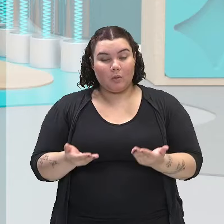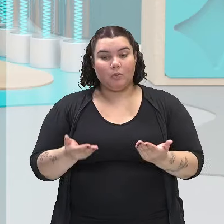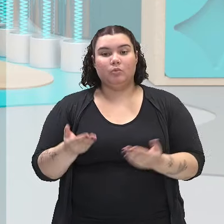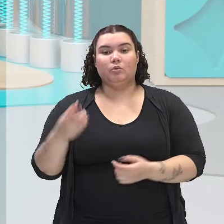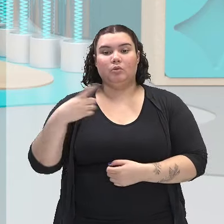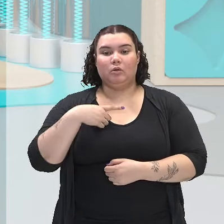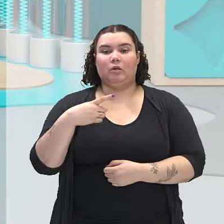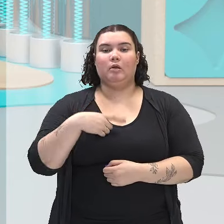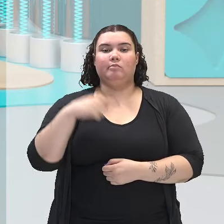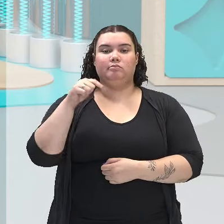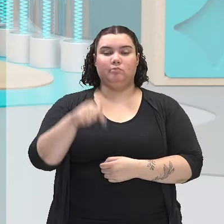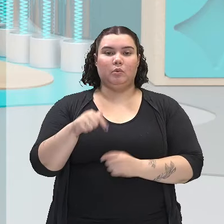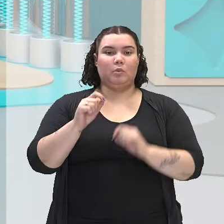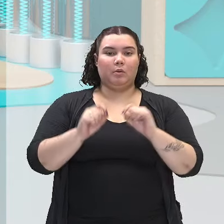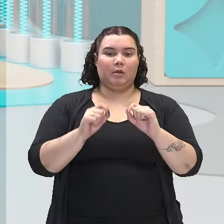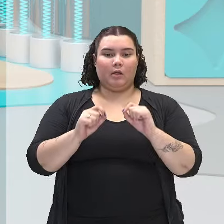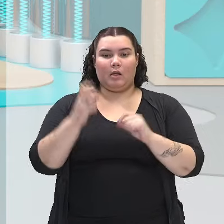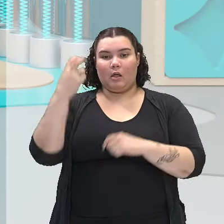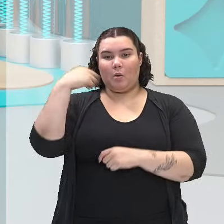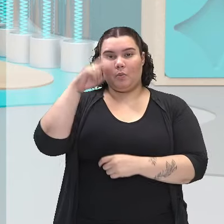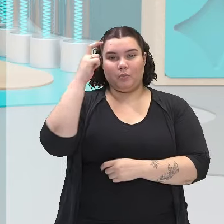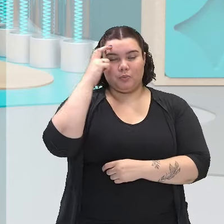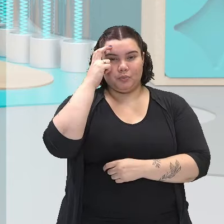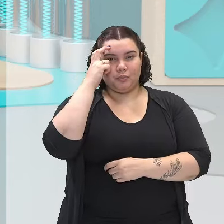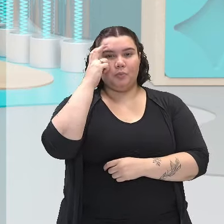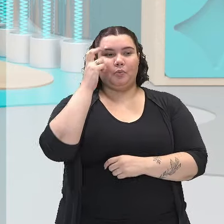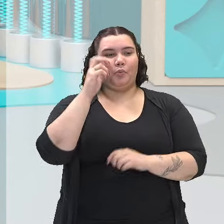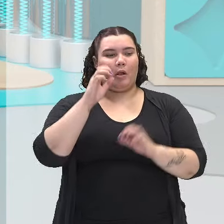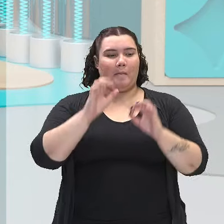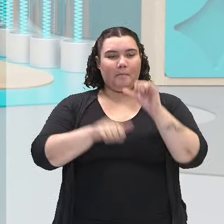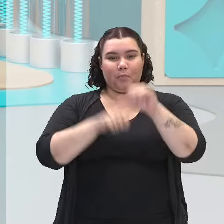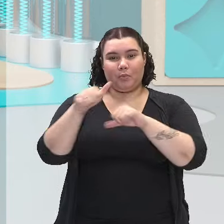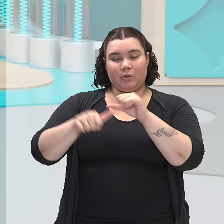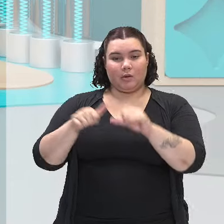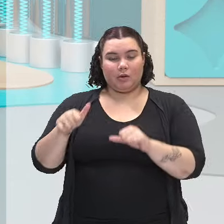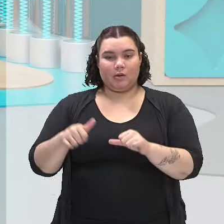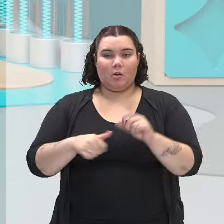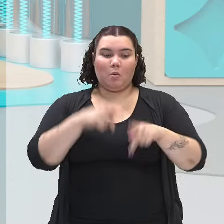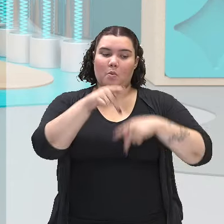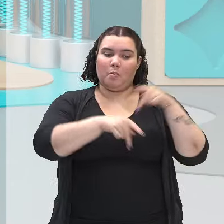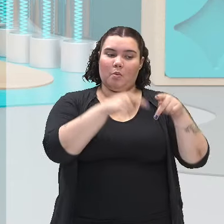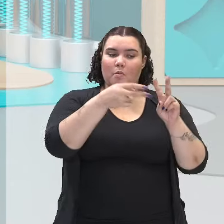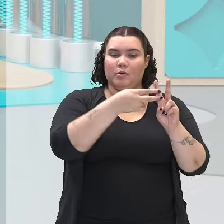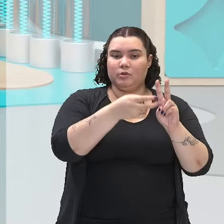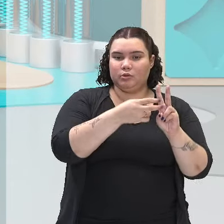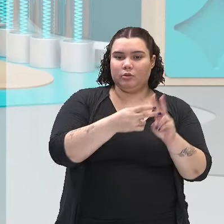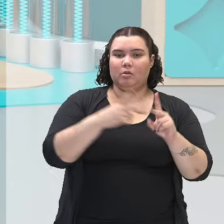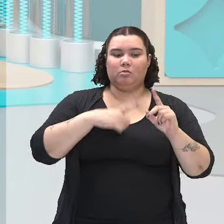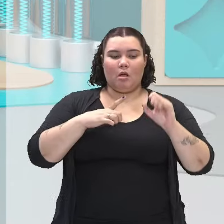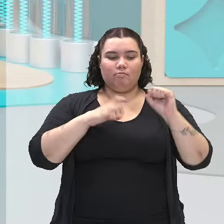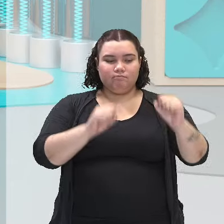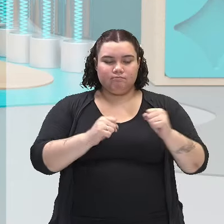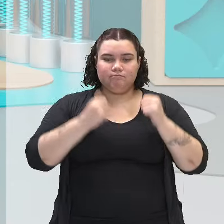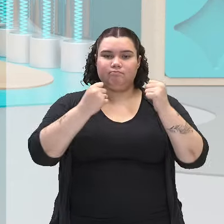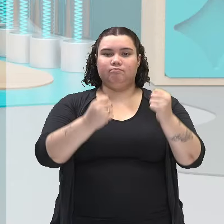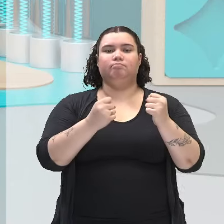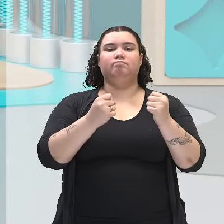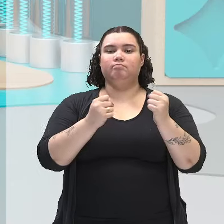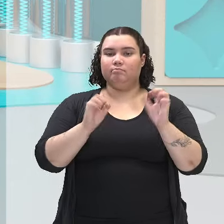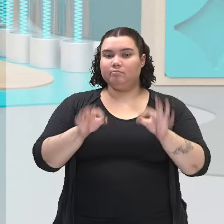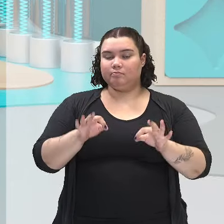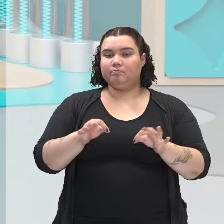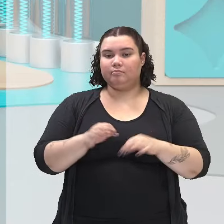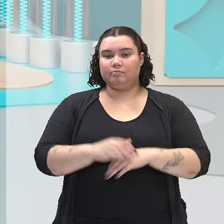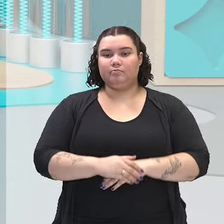essa questão de aculturação, mas o indígena, ele é um guerreiro, como ela colocou para nós.